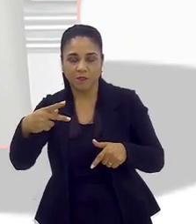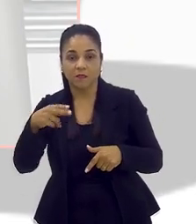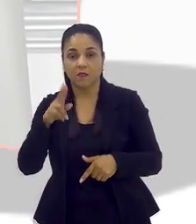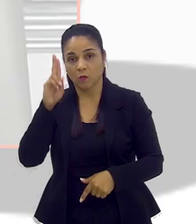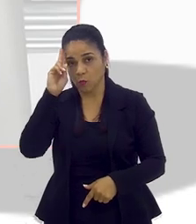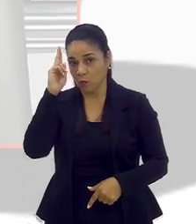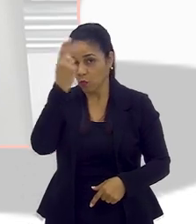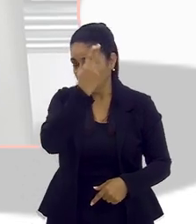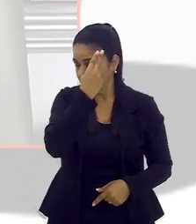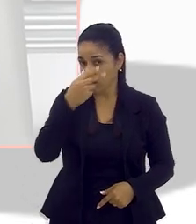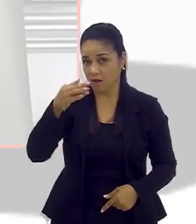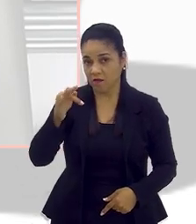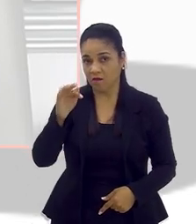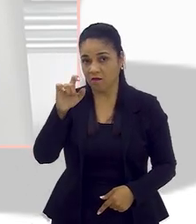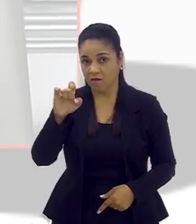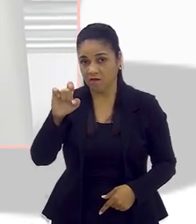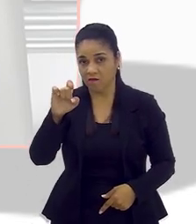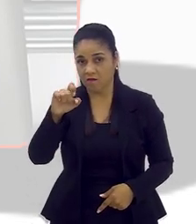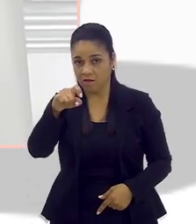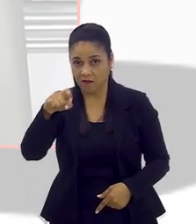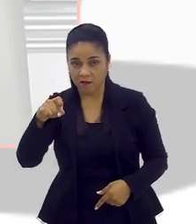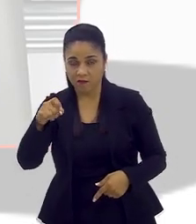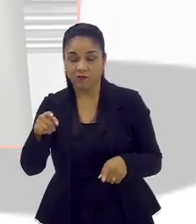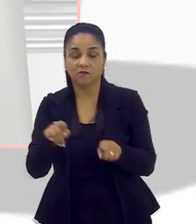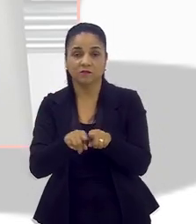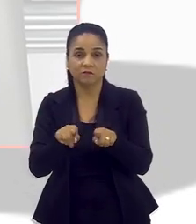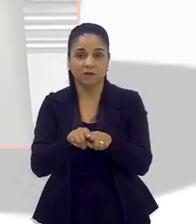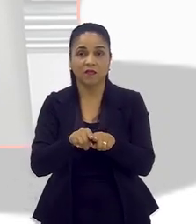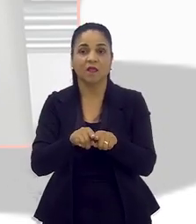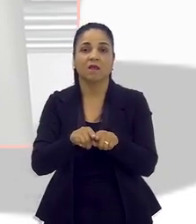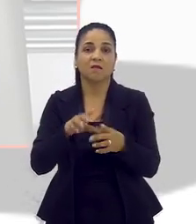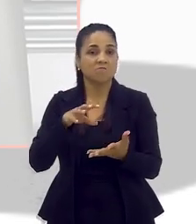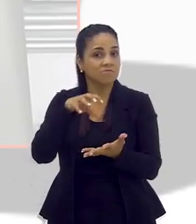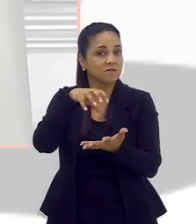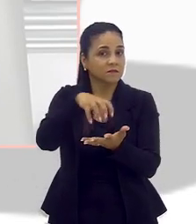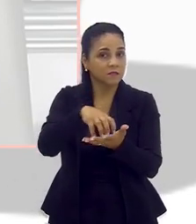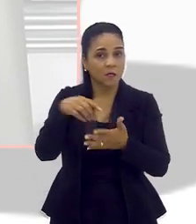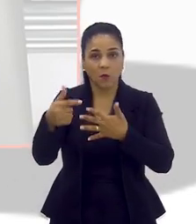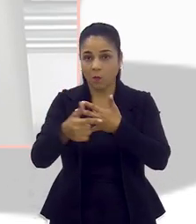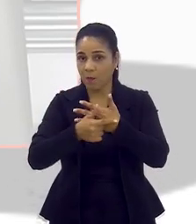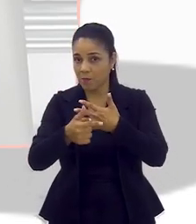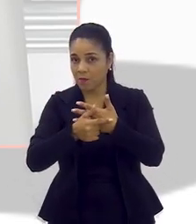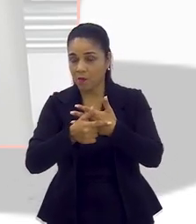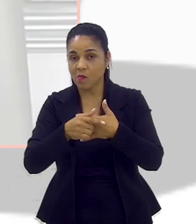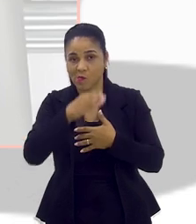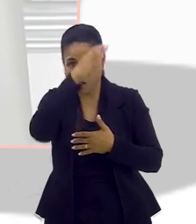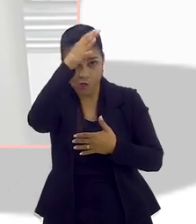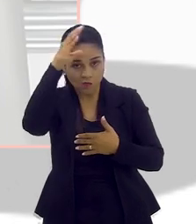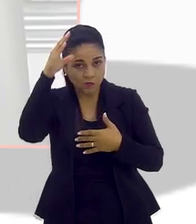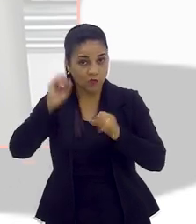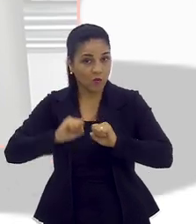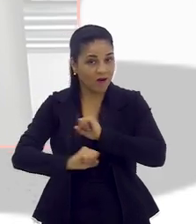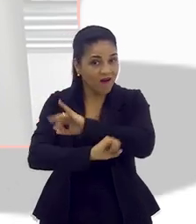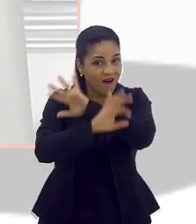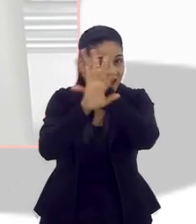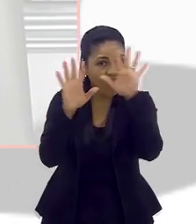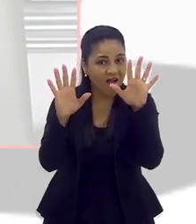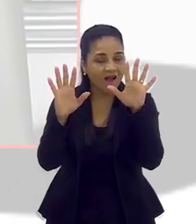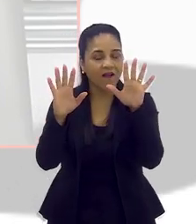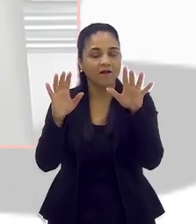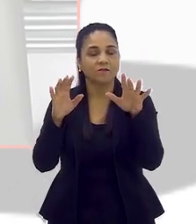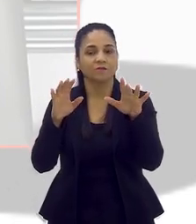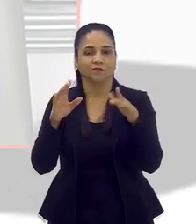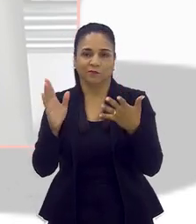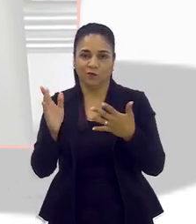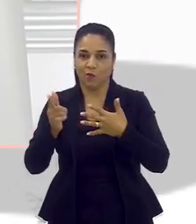Flash, tem essas coisas todas, é muito amplo, os aplicativos têm papel central de deixar claro para o consumidor o papel